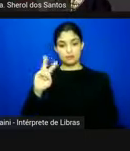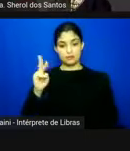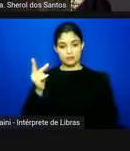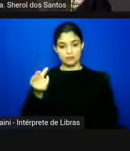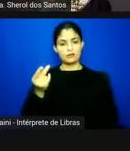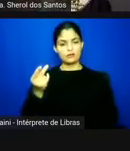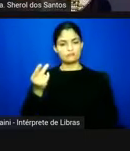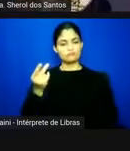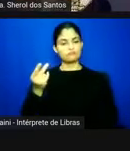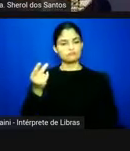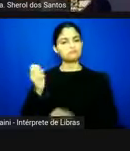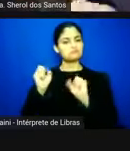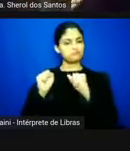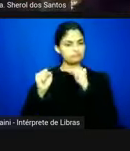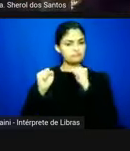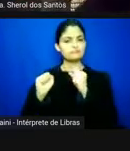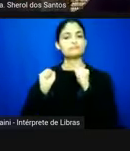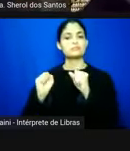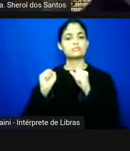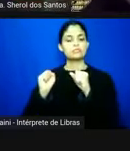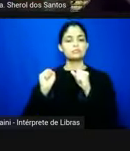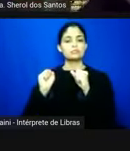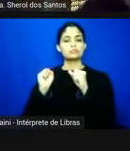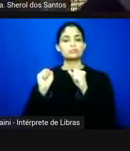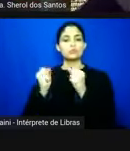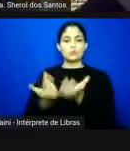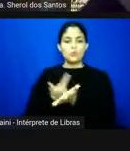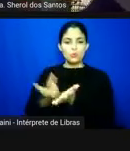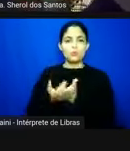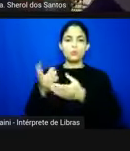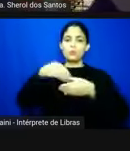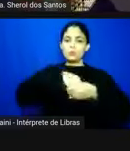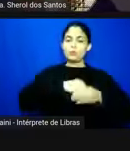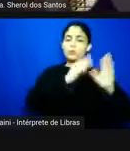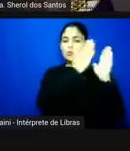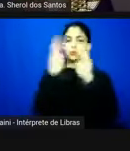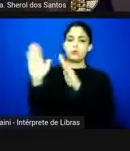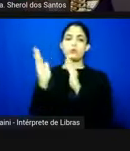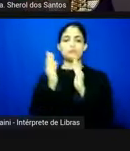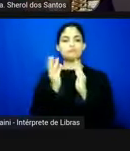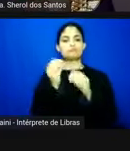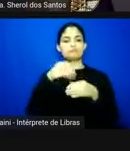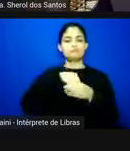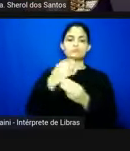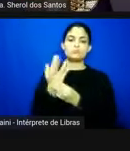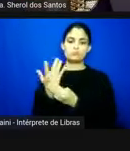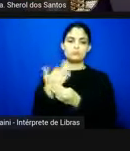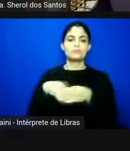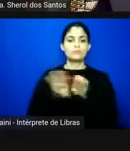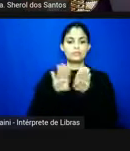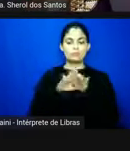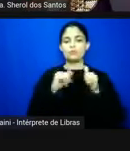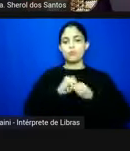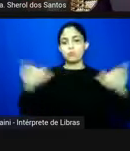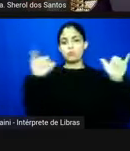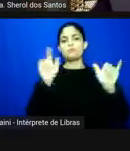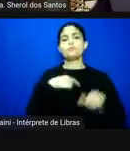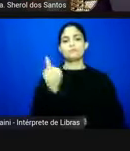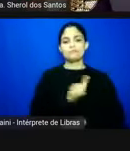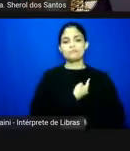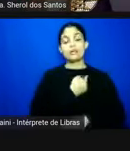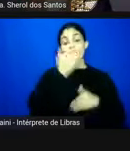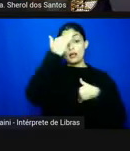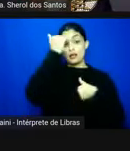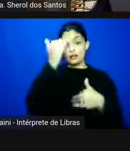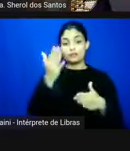hospedagem do livro no repositório da biblioteca, no manancial da UFSM. Agradecer também, aqui,